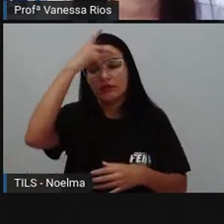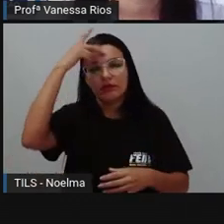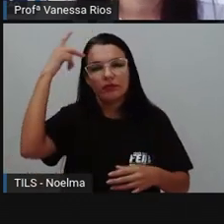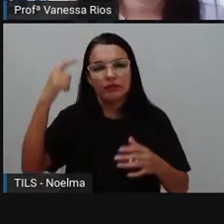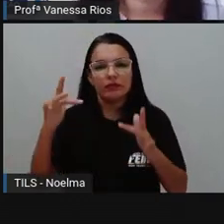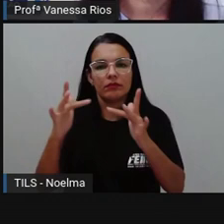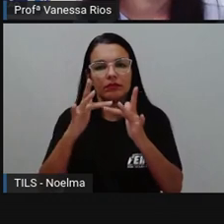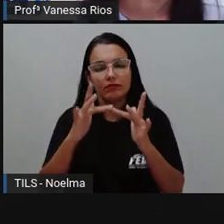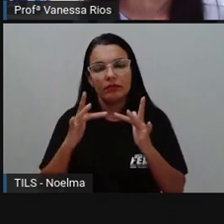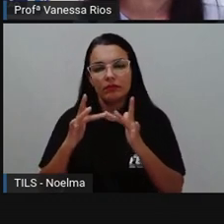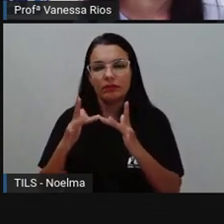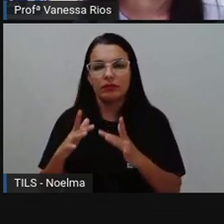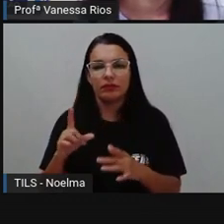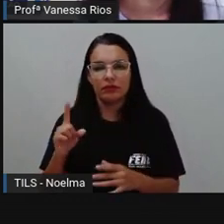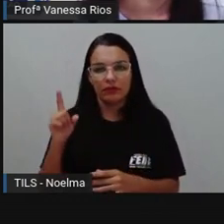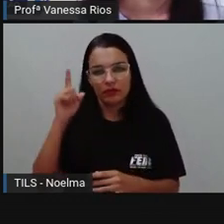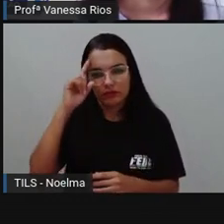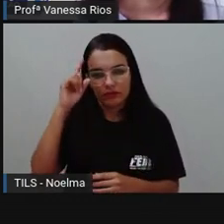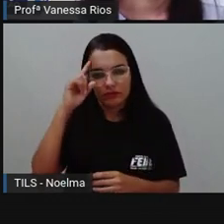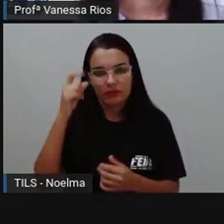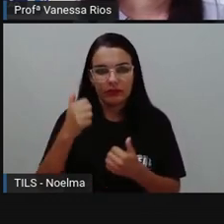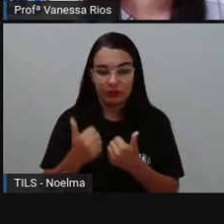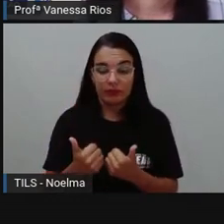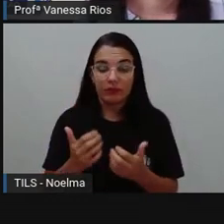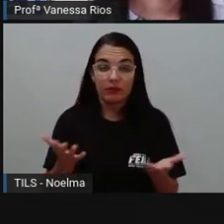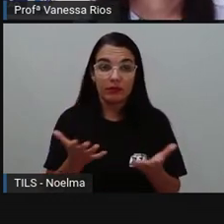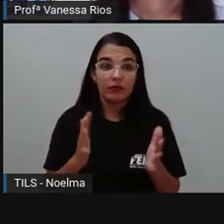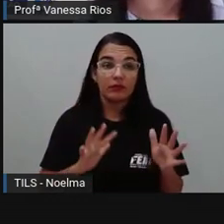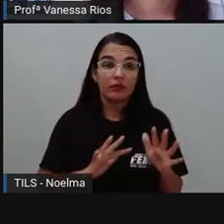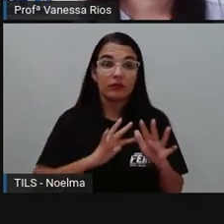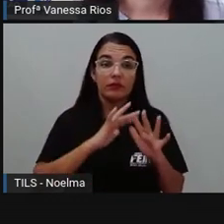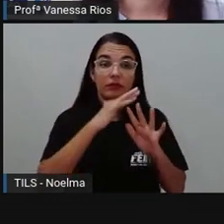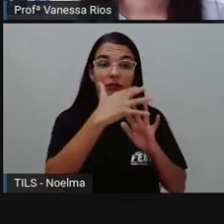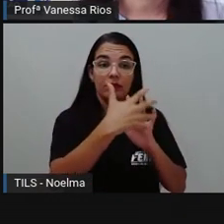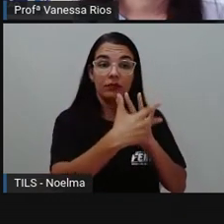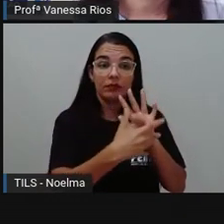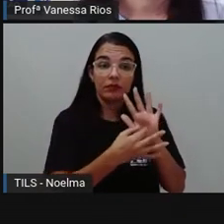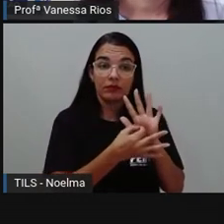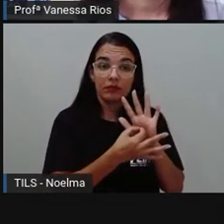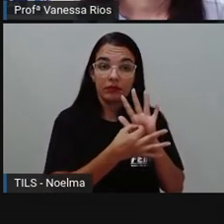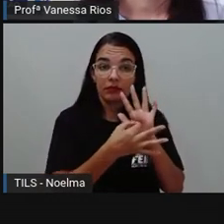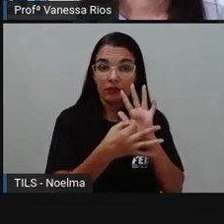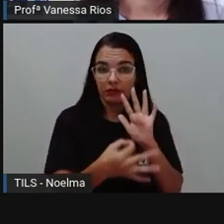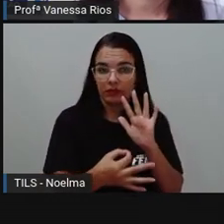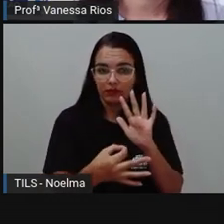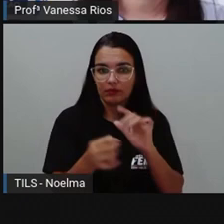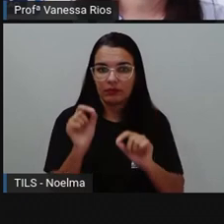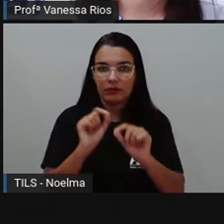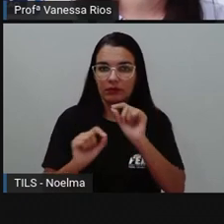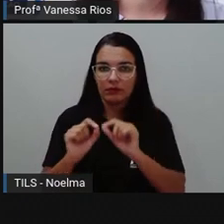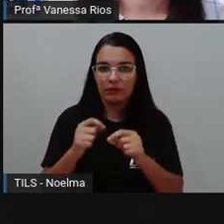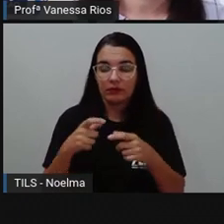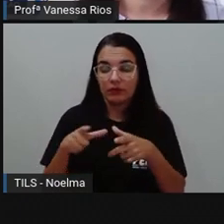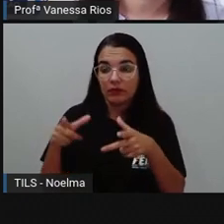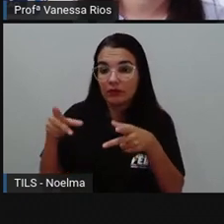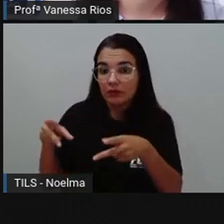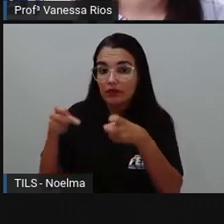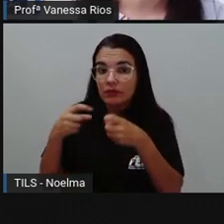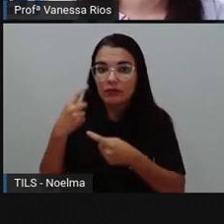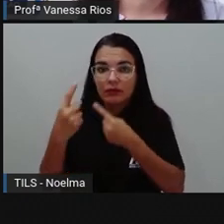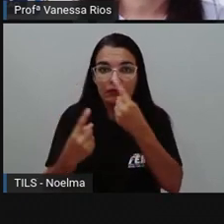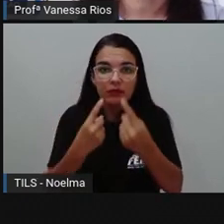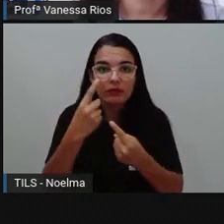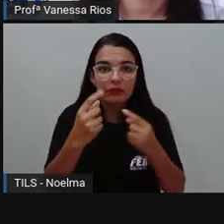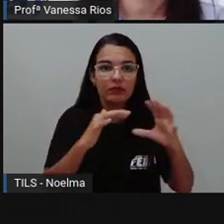aí no nosso dia a dia. E aí, voltando à resenha crítica, a gente precisa observar algumas